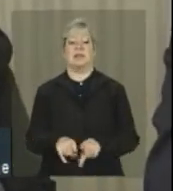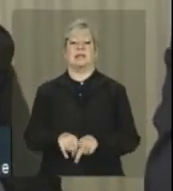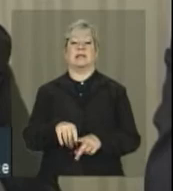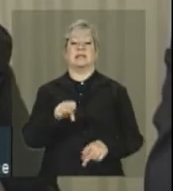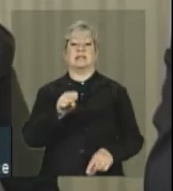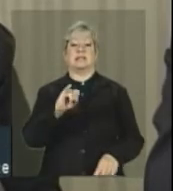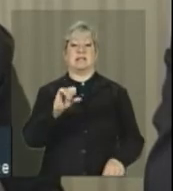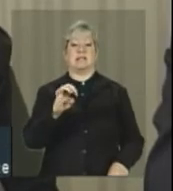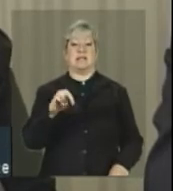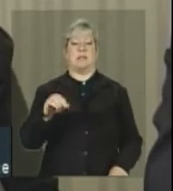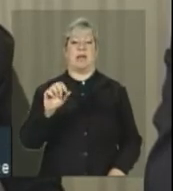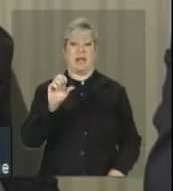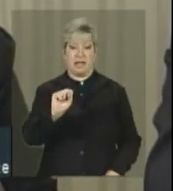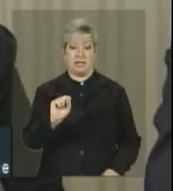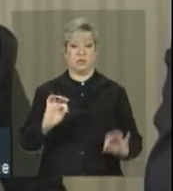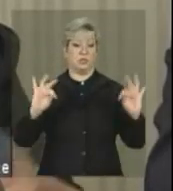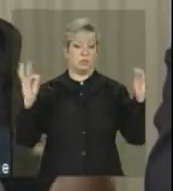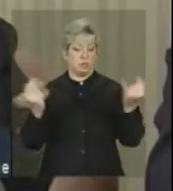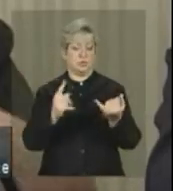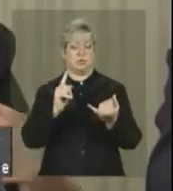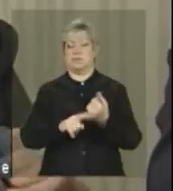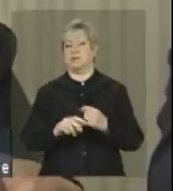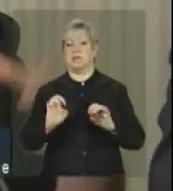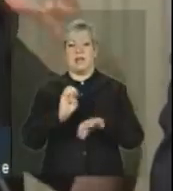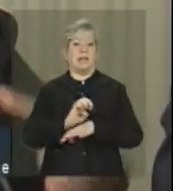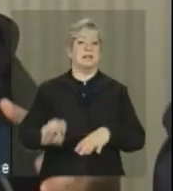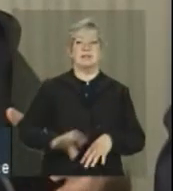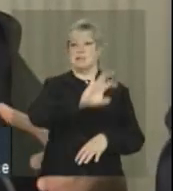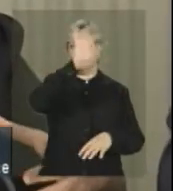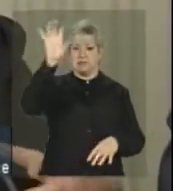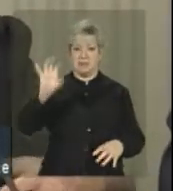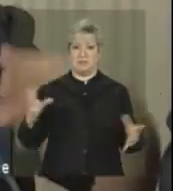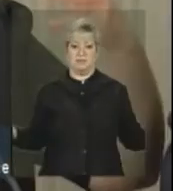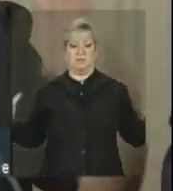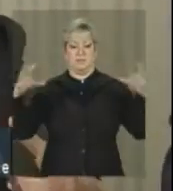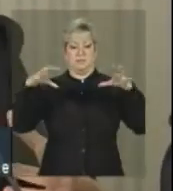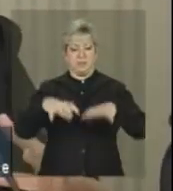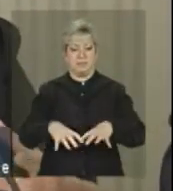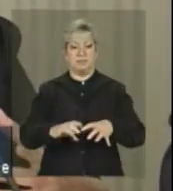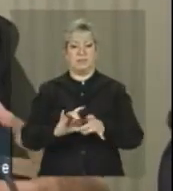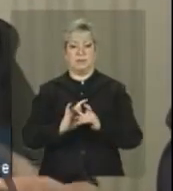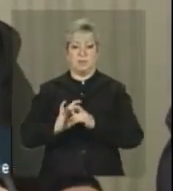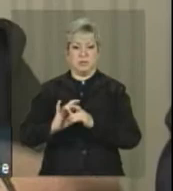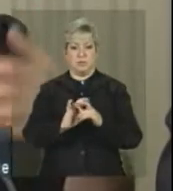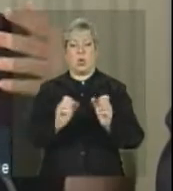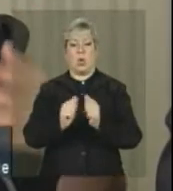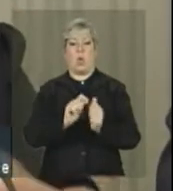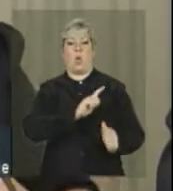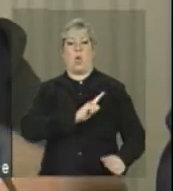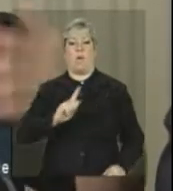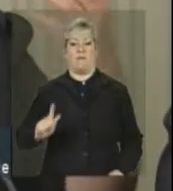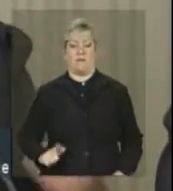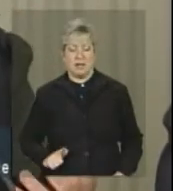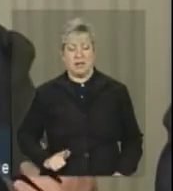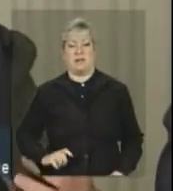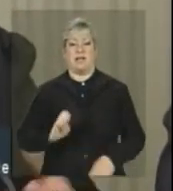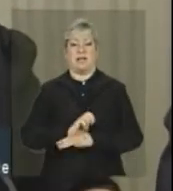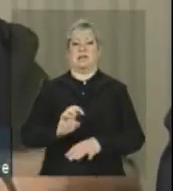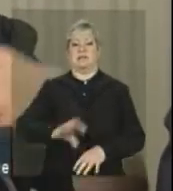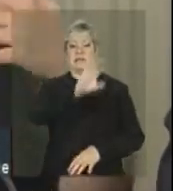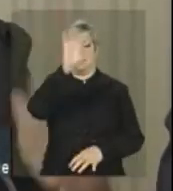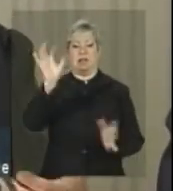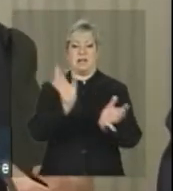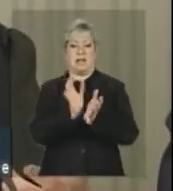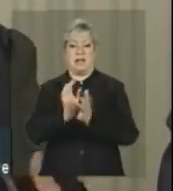todos os estados, ou seja, Senai, Senac de todos os estados, na mesma mesa, com os governos estaduais, a área de assistência, a área de